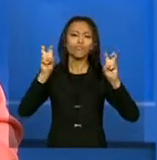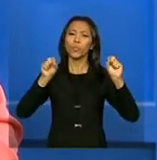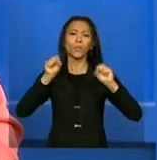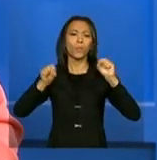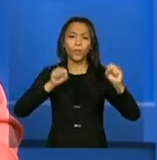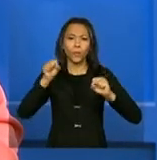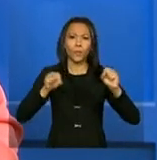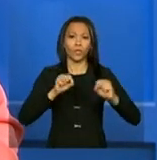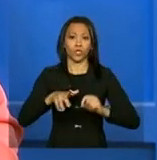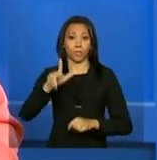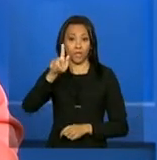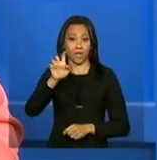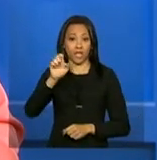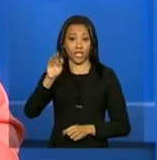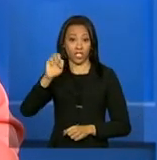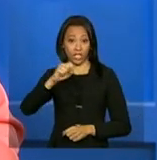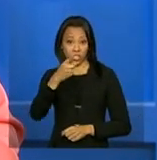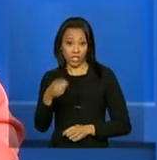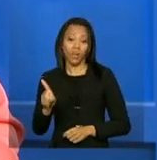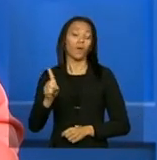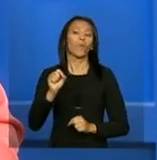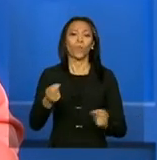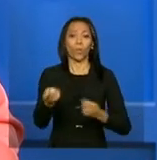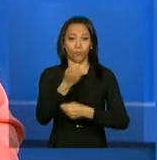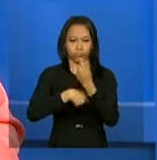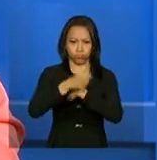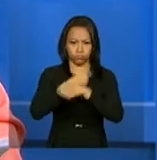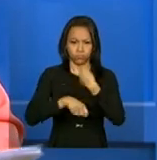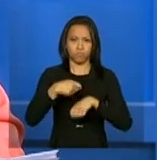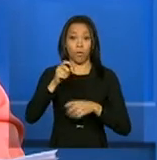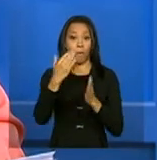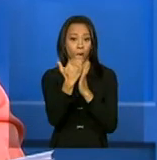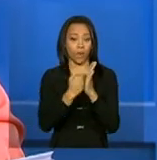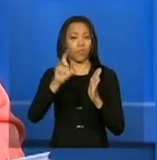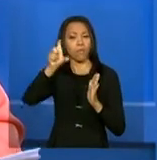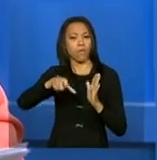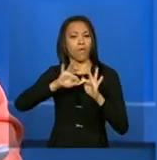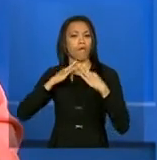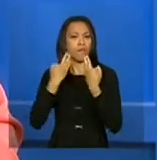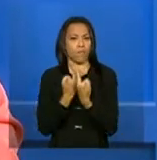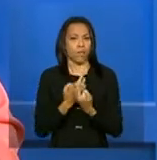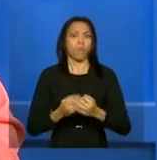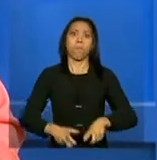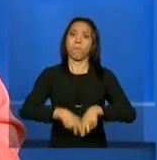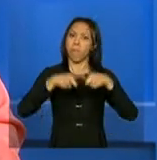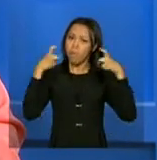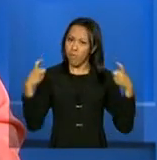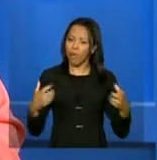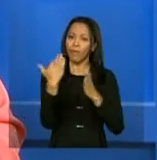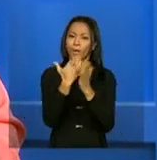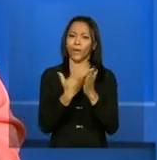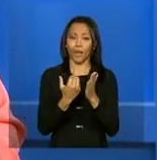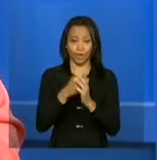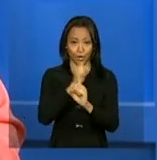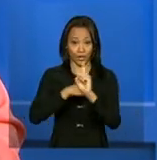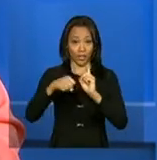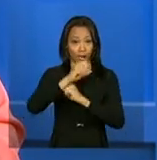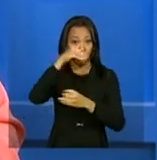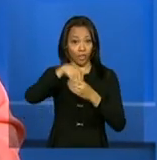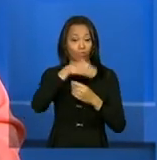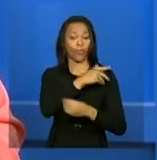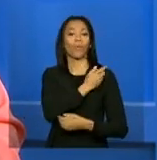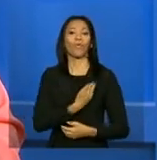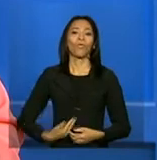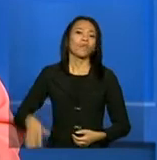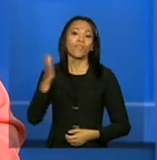sobre a gestão descentralizada do programa Bolsa Família. O maior programa social do governo federal atende atualmente 13